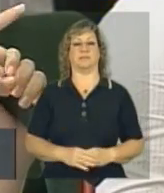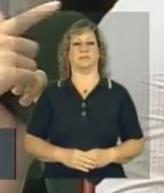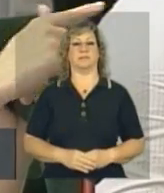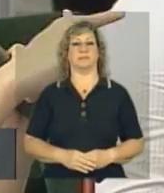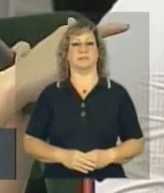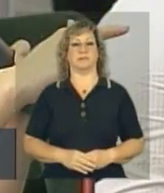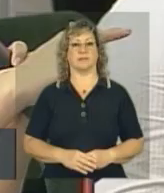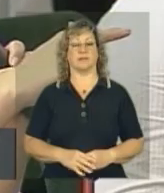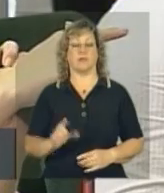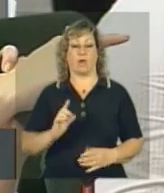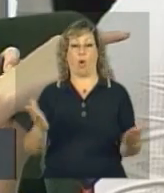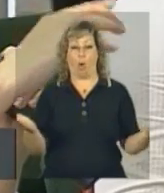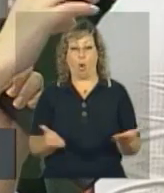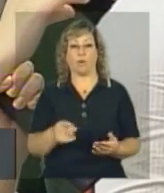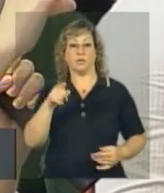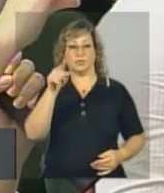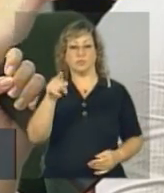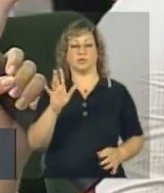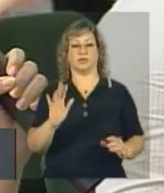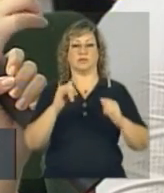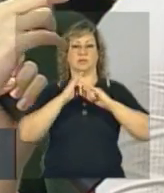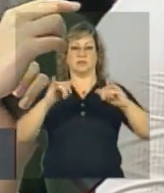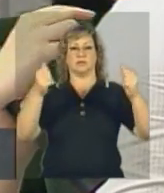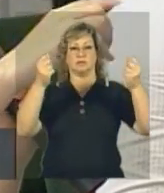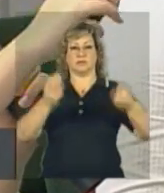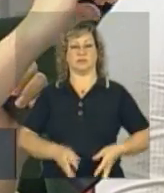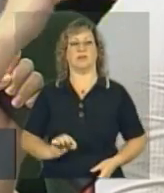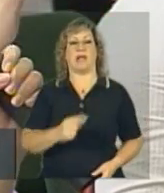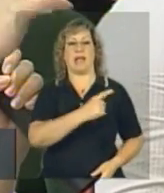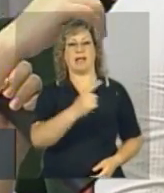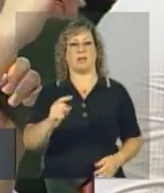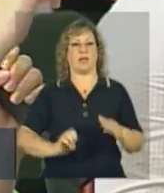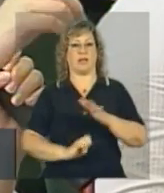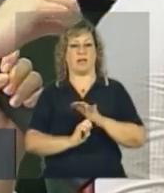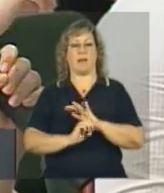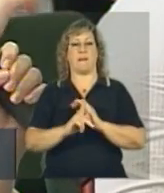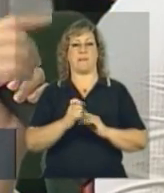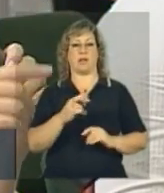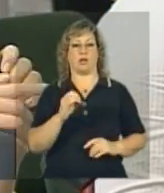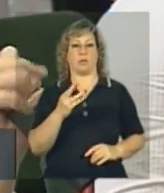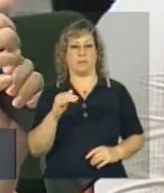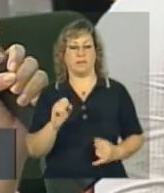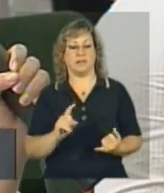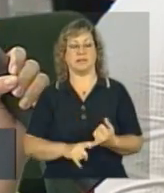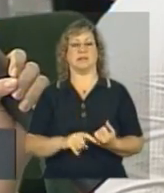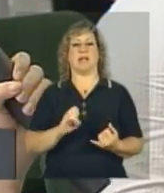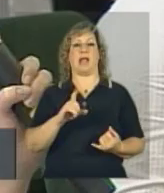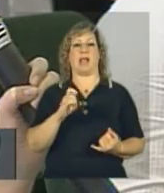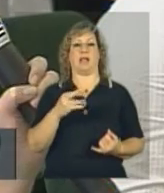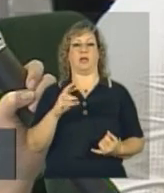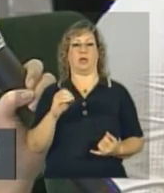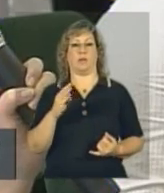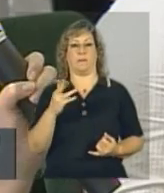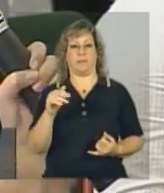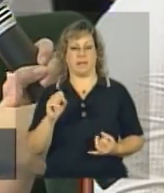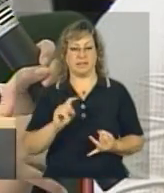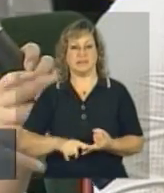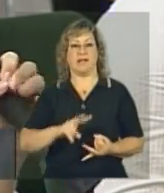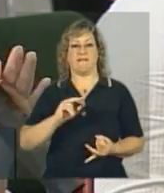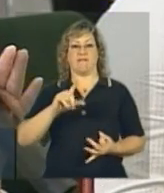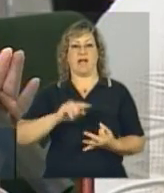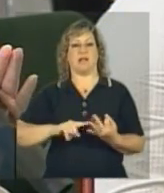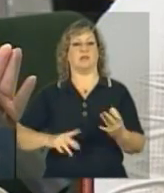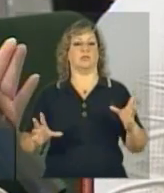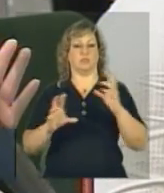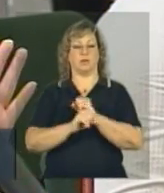Hoje, o senhor anunciou o quanto cada uma das empresas vai dar, Petrobras, Vale, Eletrobras. Só que essas